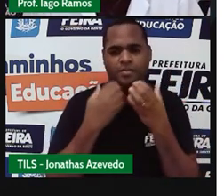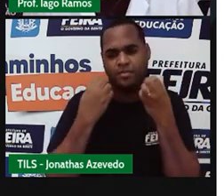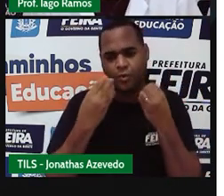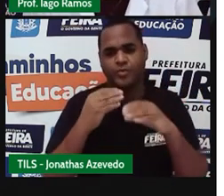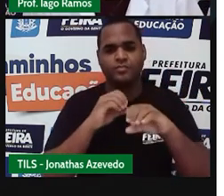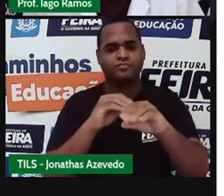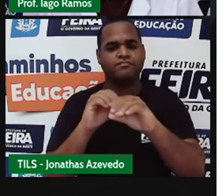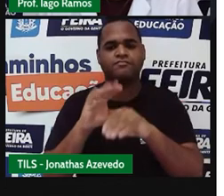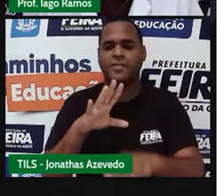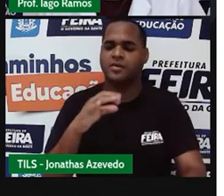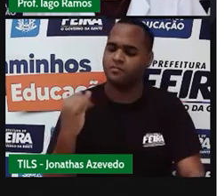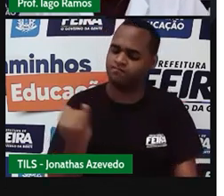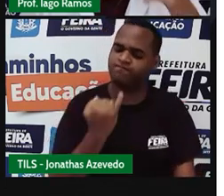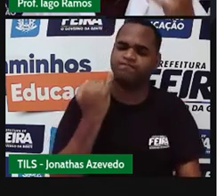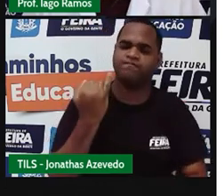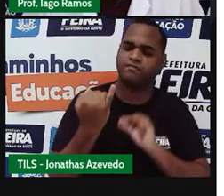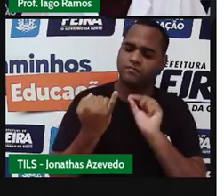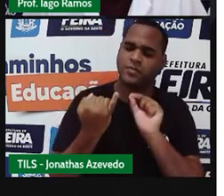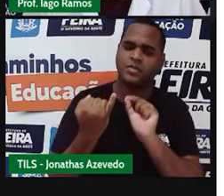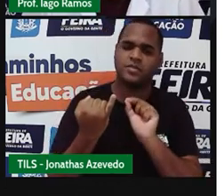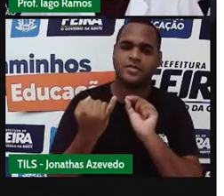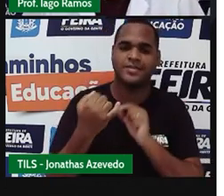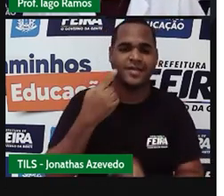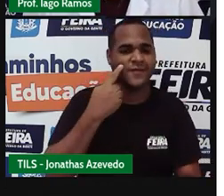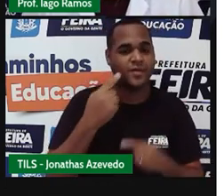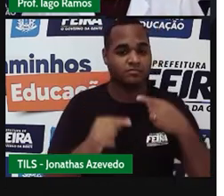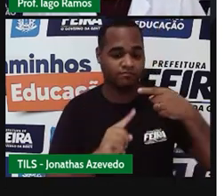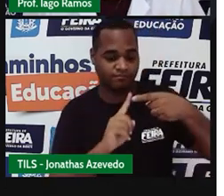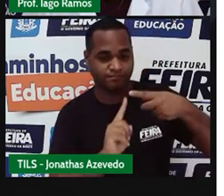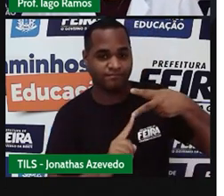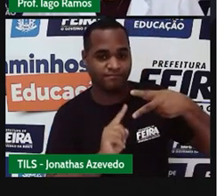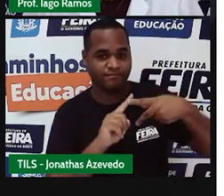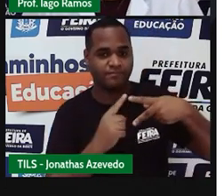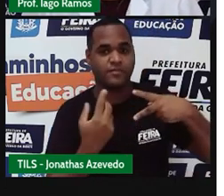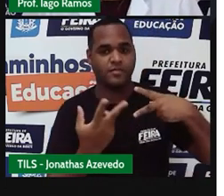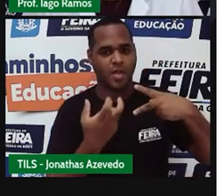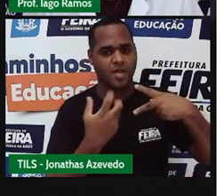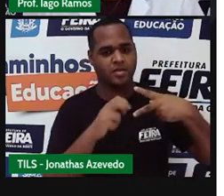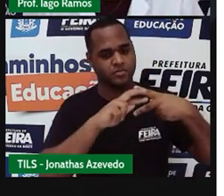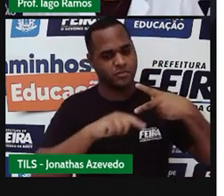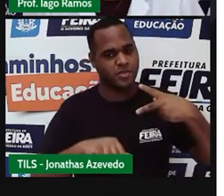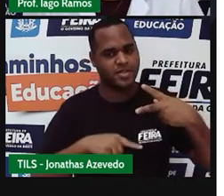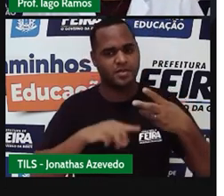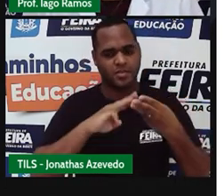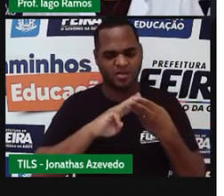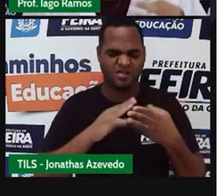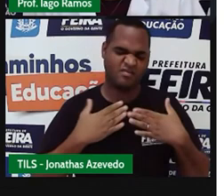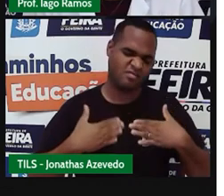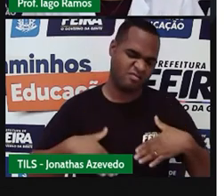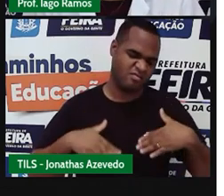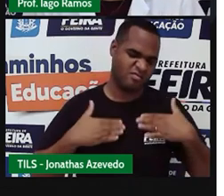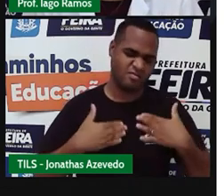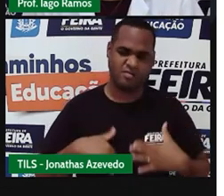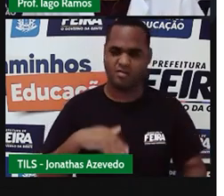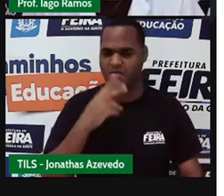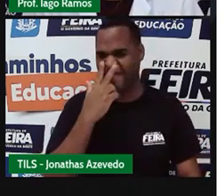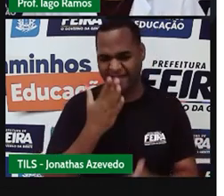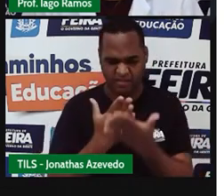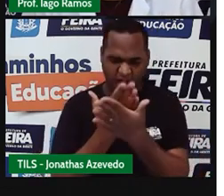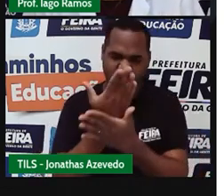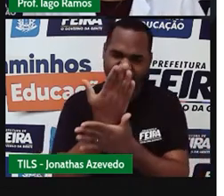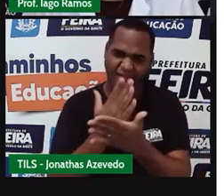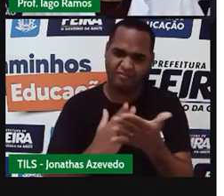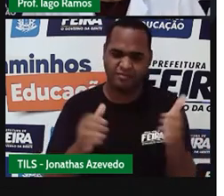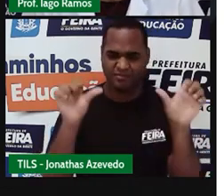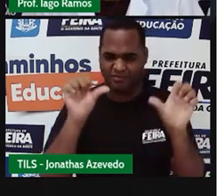e o que é que foi importante nessa aula? Primeiro perceber que a matemática nem sempre é difícil ou monótona, o que é monótona? Monótona é uma